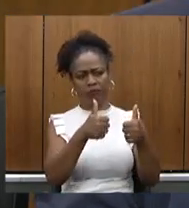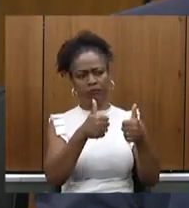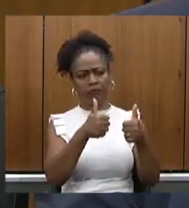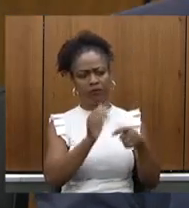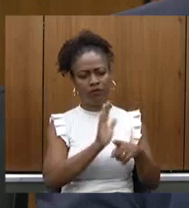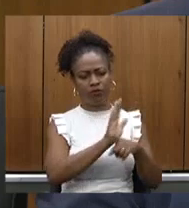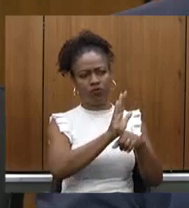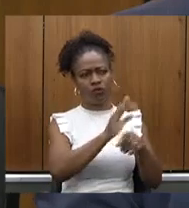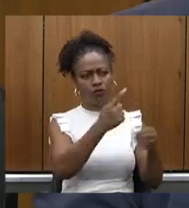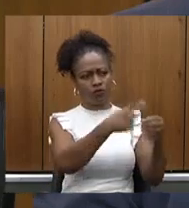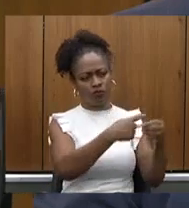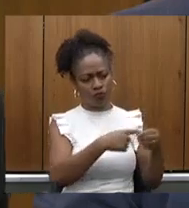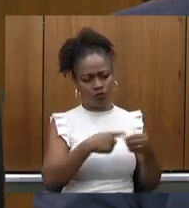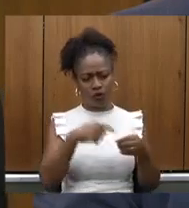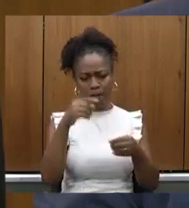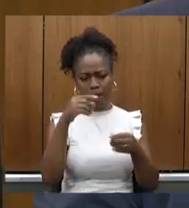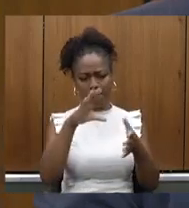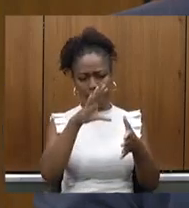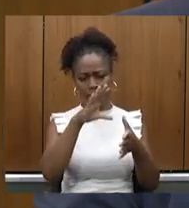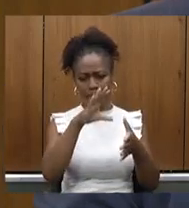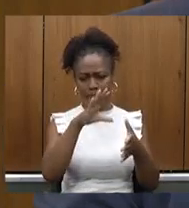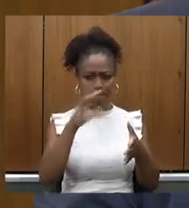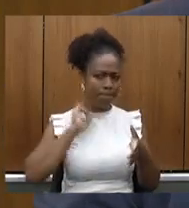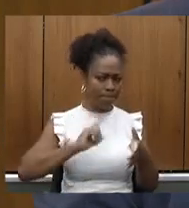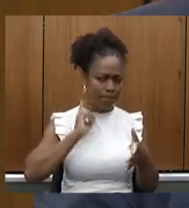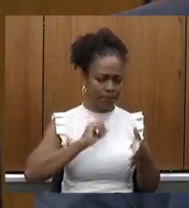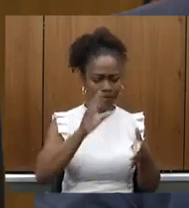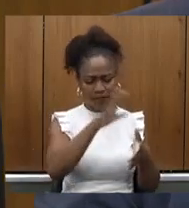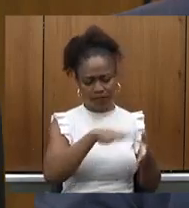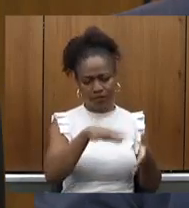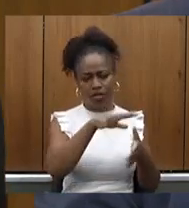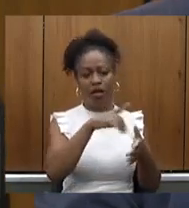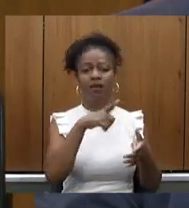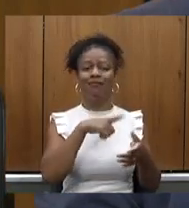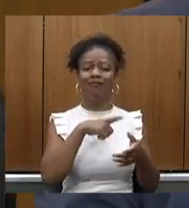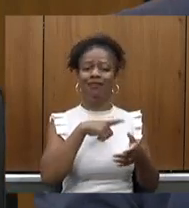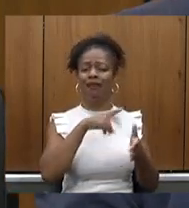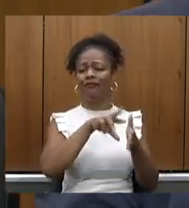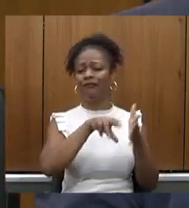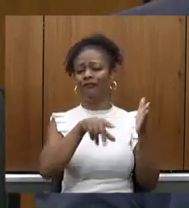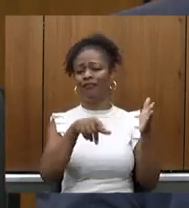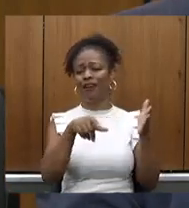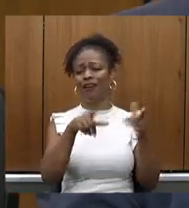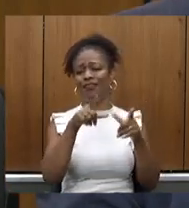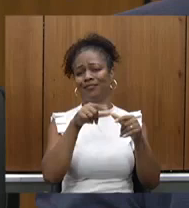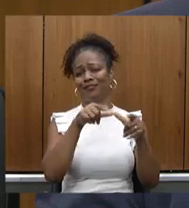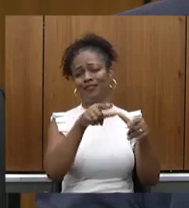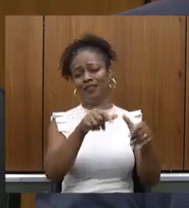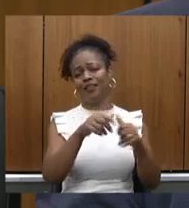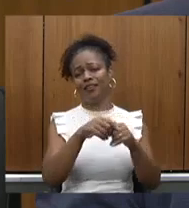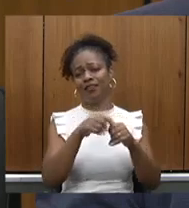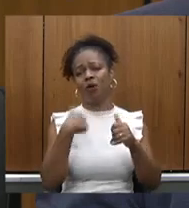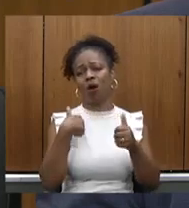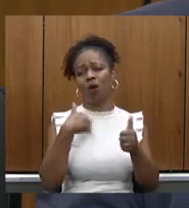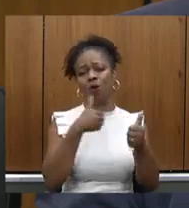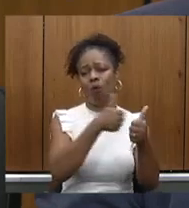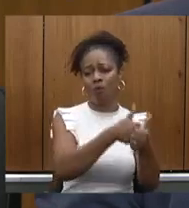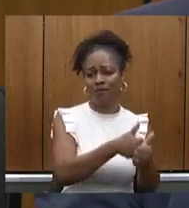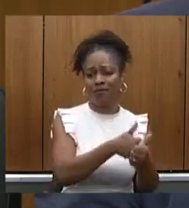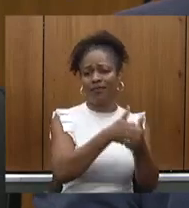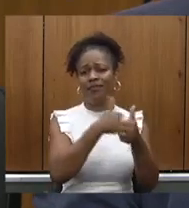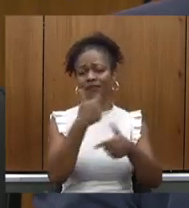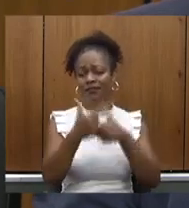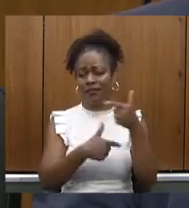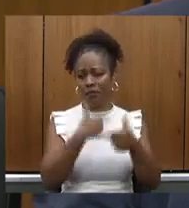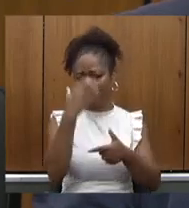eu tenho o prazer de várias viagens aí ter o acompanhado e vendo um trabalho sério